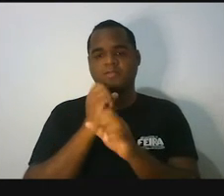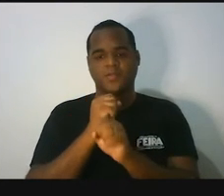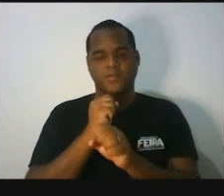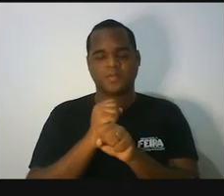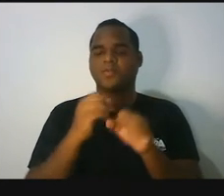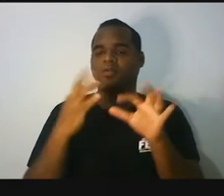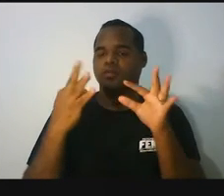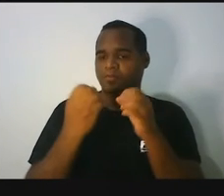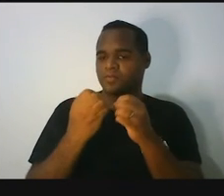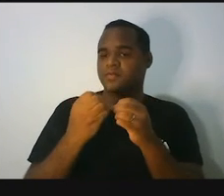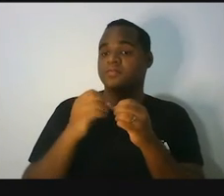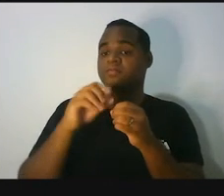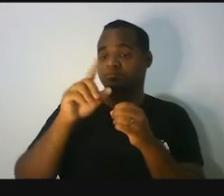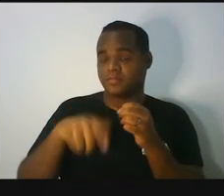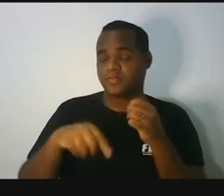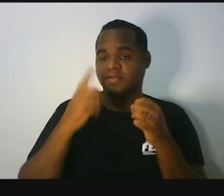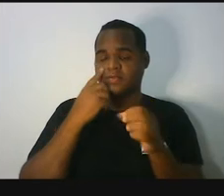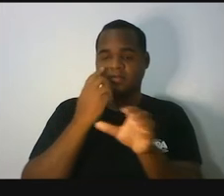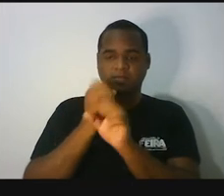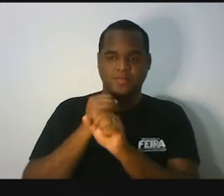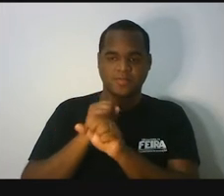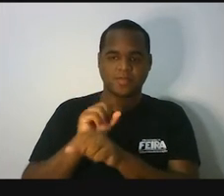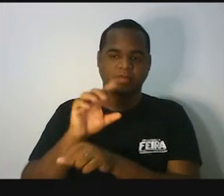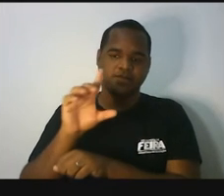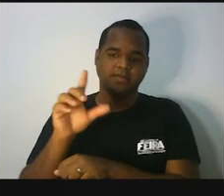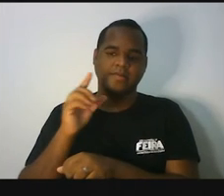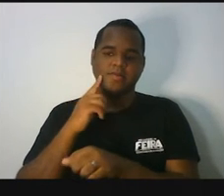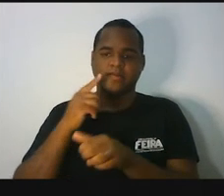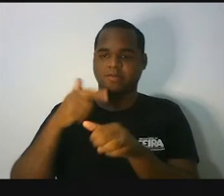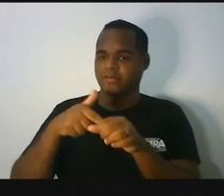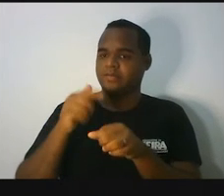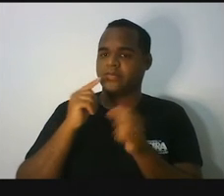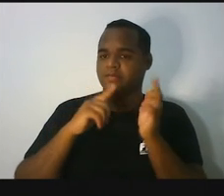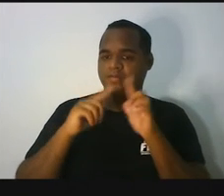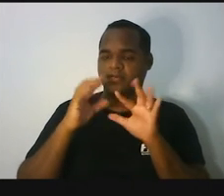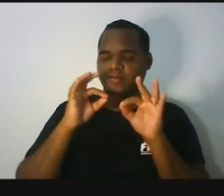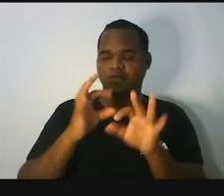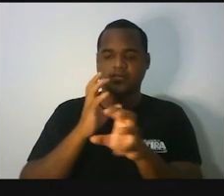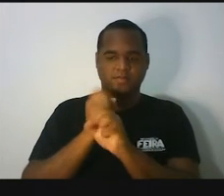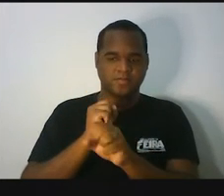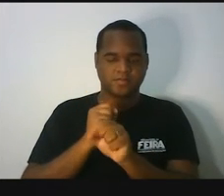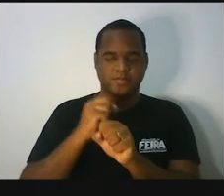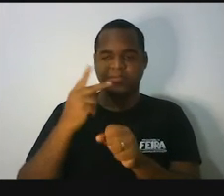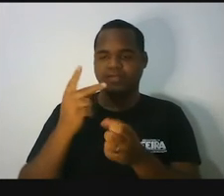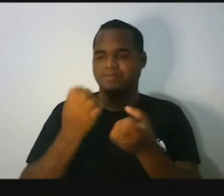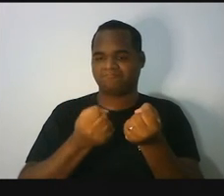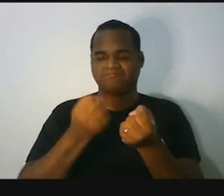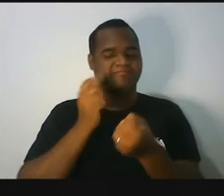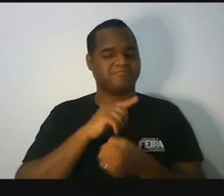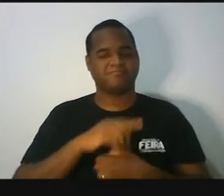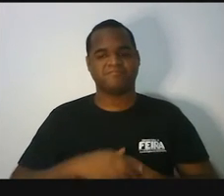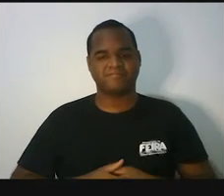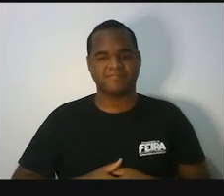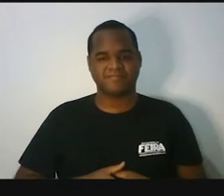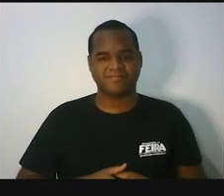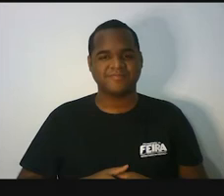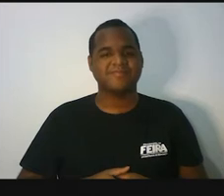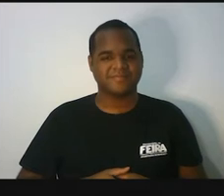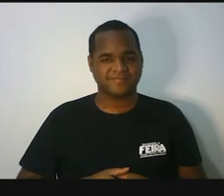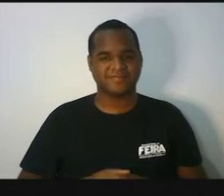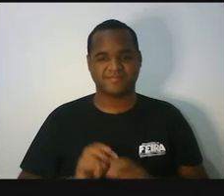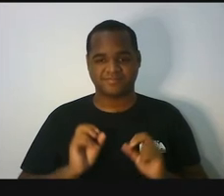de litros de gasolina que cabem no tanque desse veículo aqui. Tá bom?